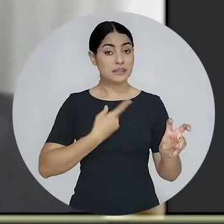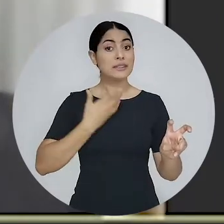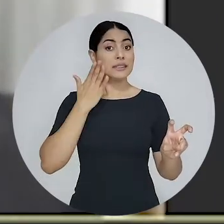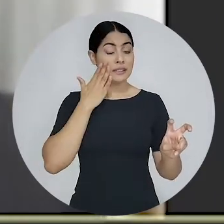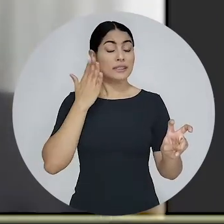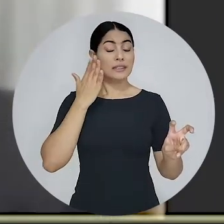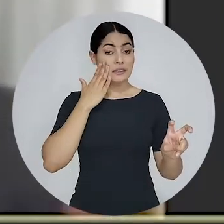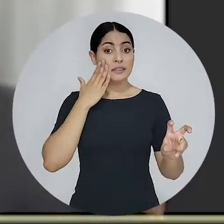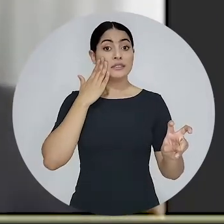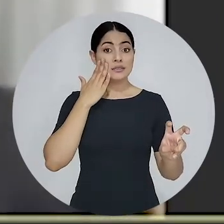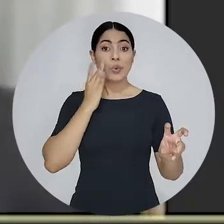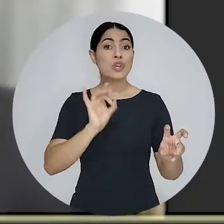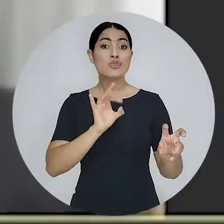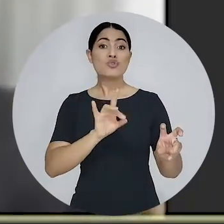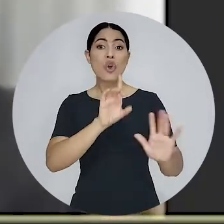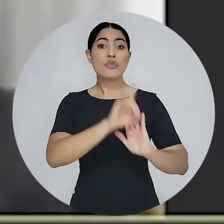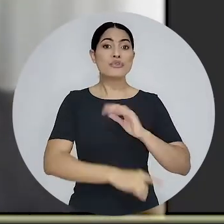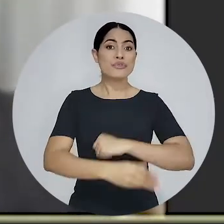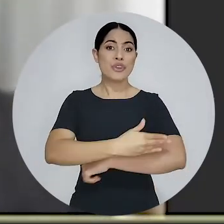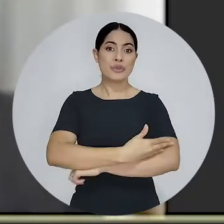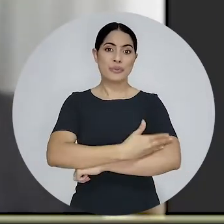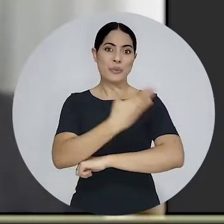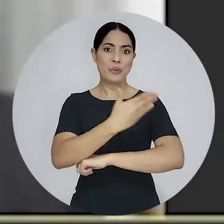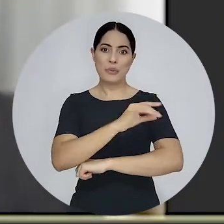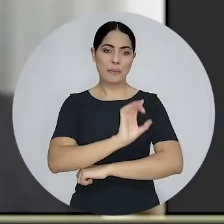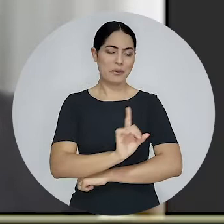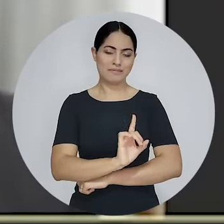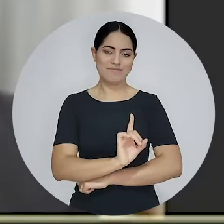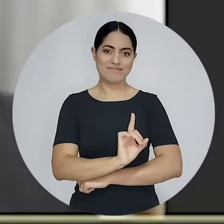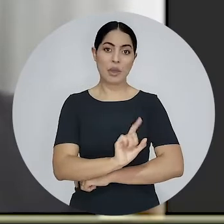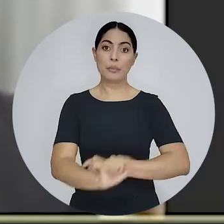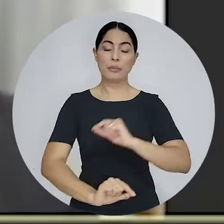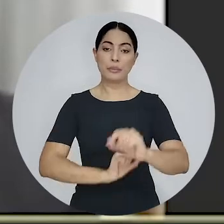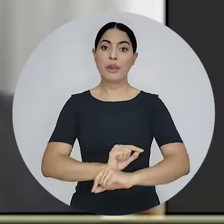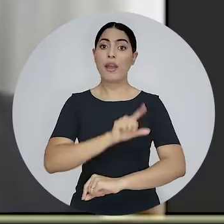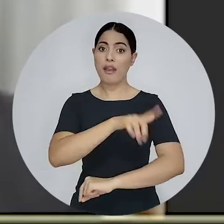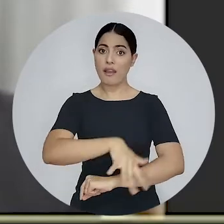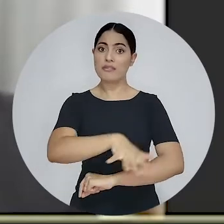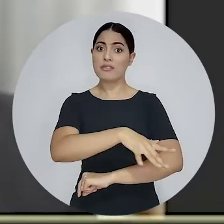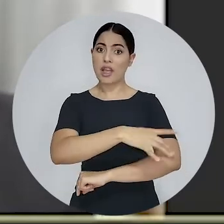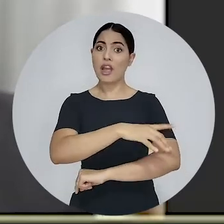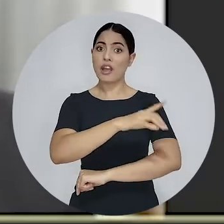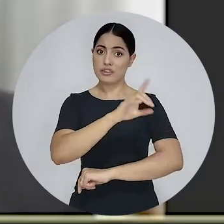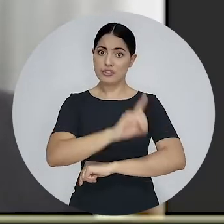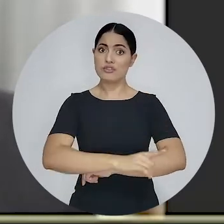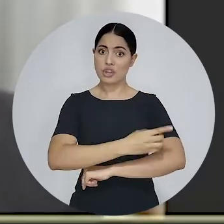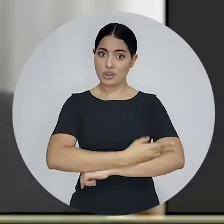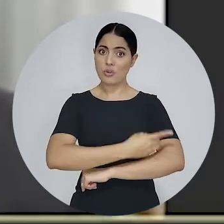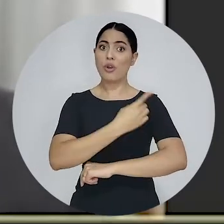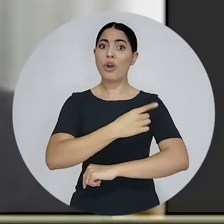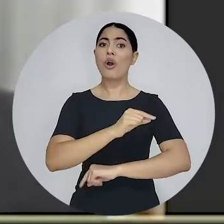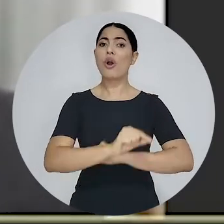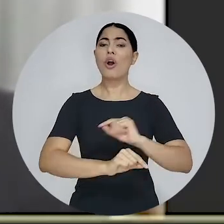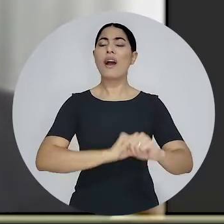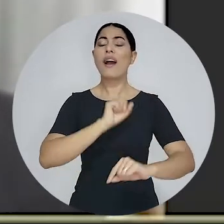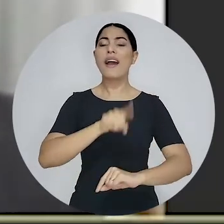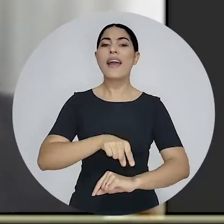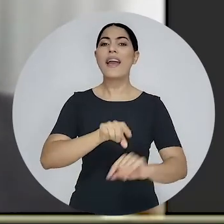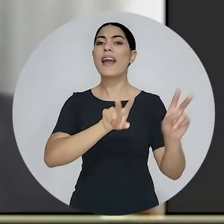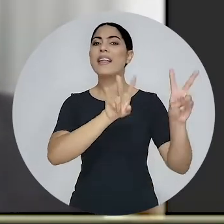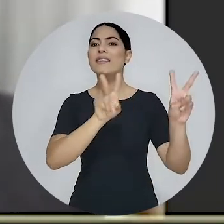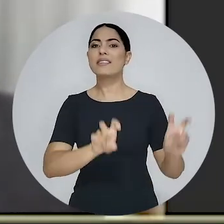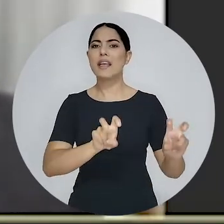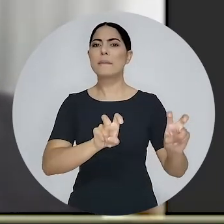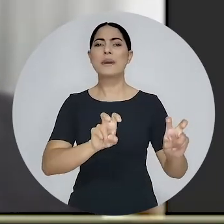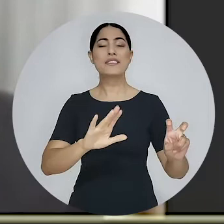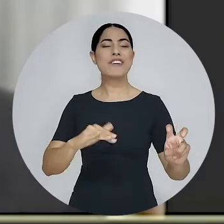embora passe além do direito condominal, porque acaba sendo um